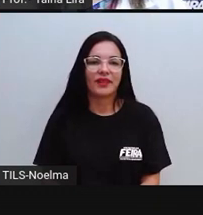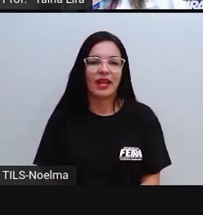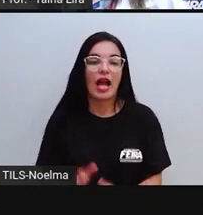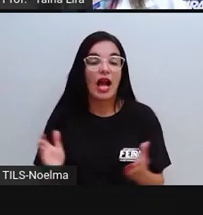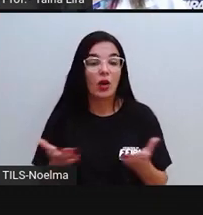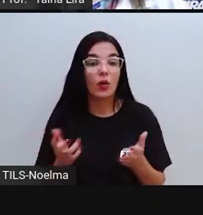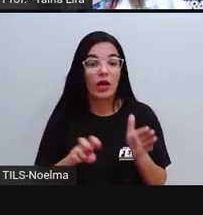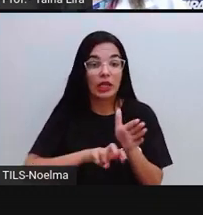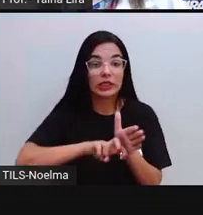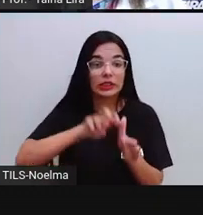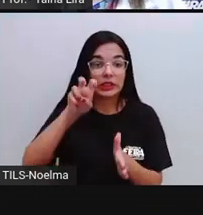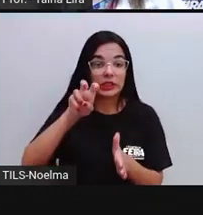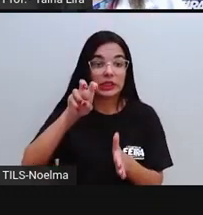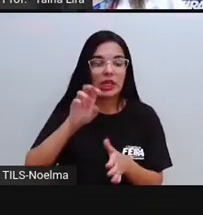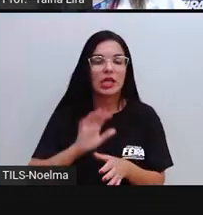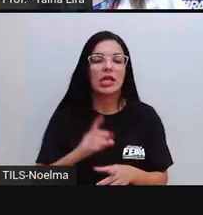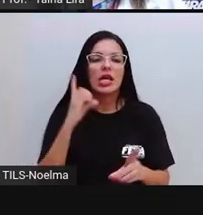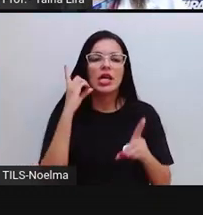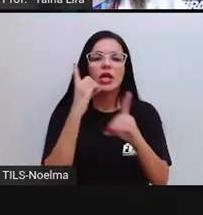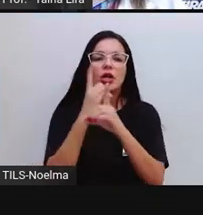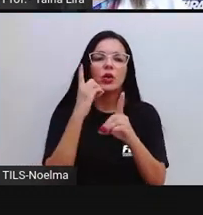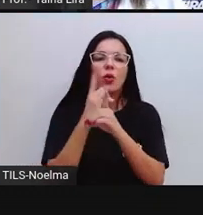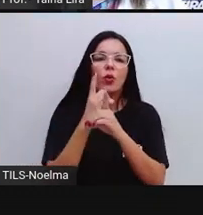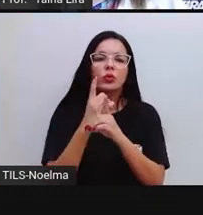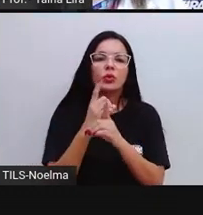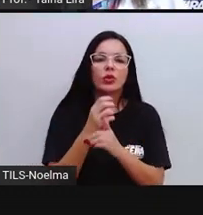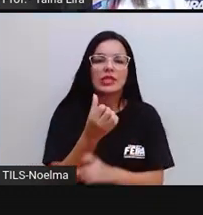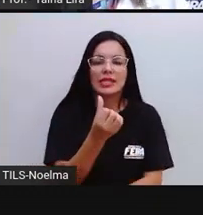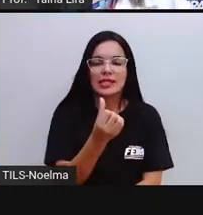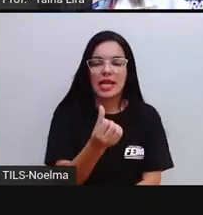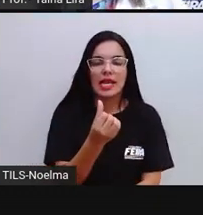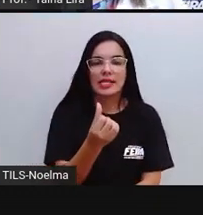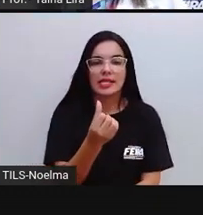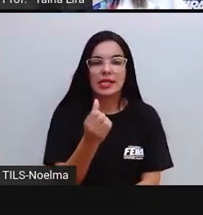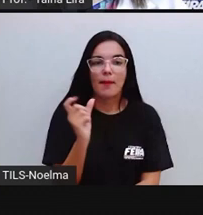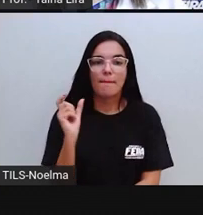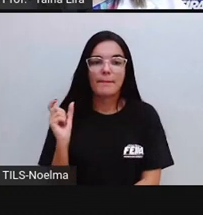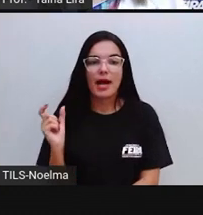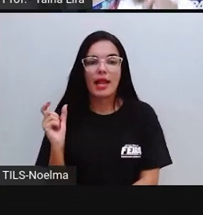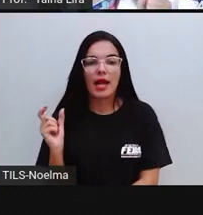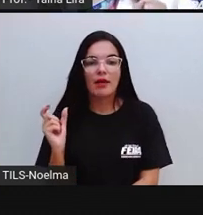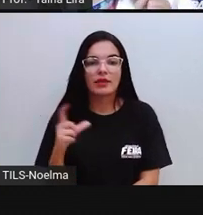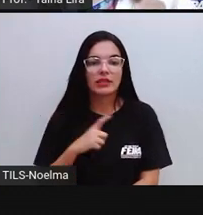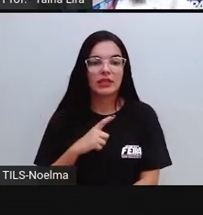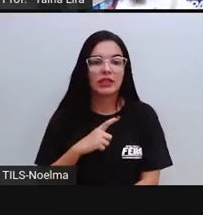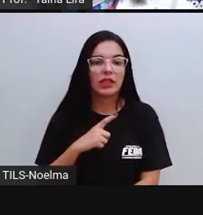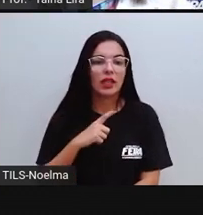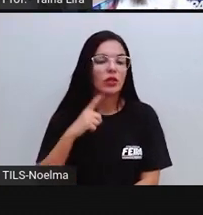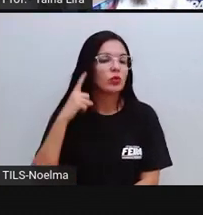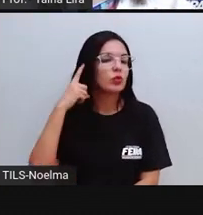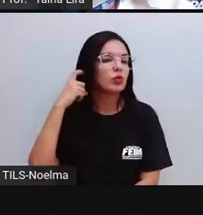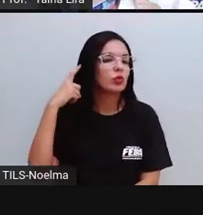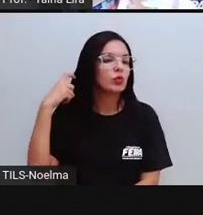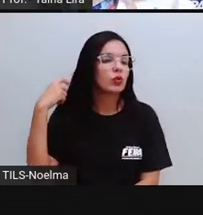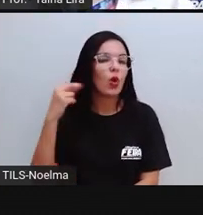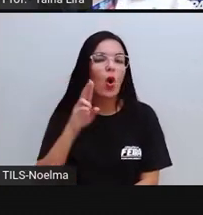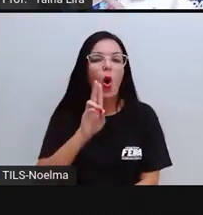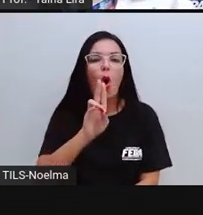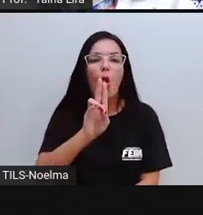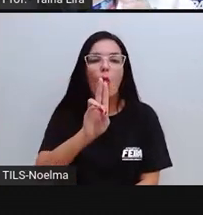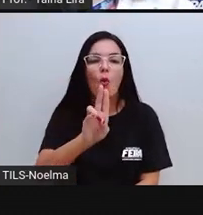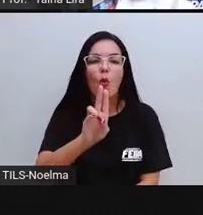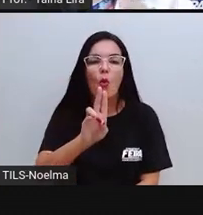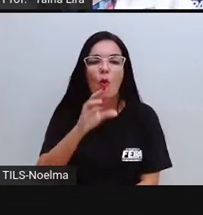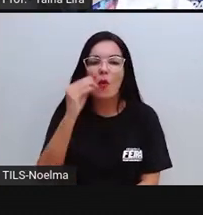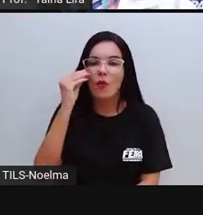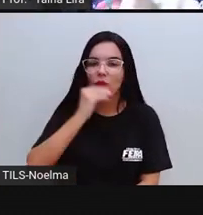Encontre seis palavras com som de U fraco. E lembre da regrinha, que U fraco, a gente coloca